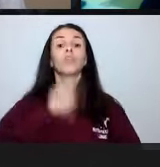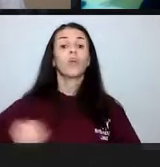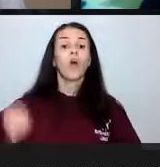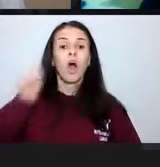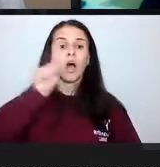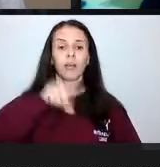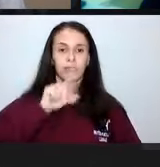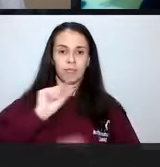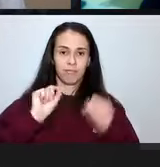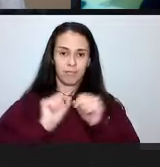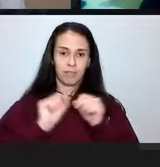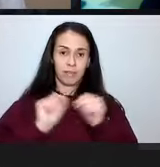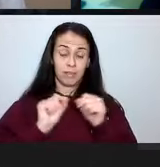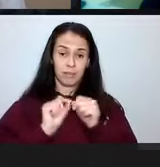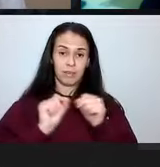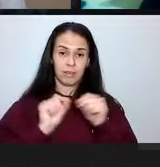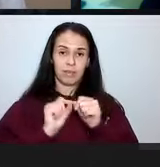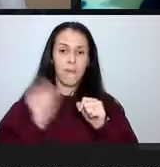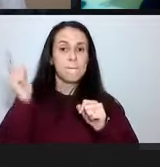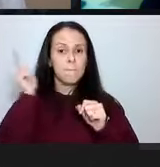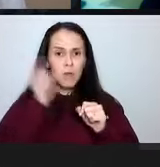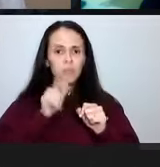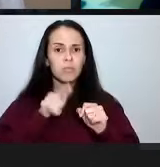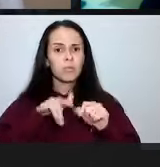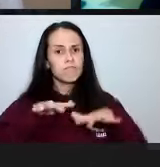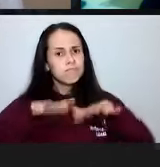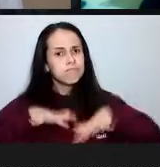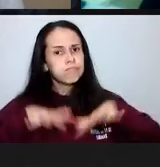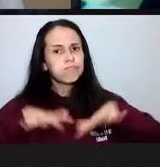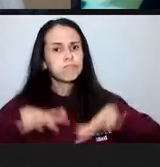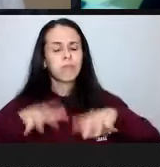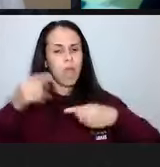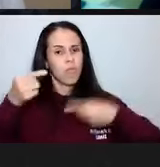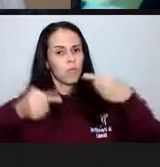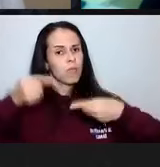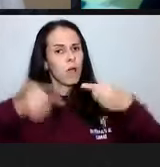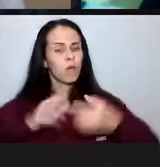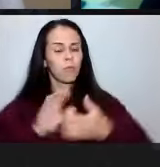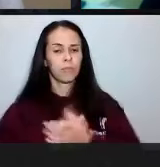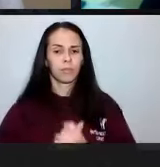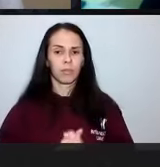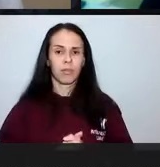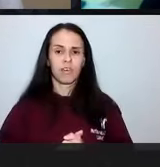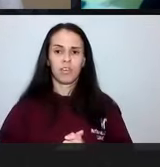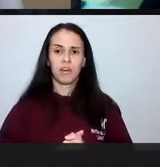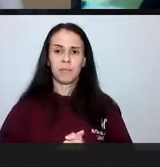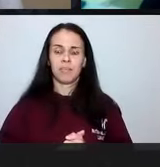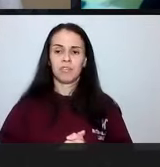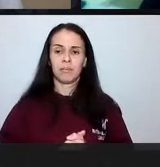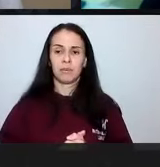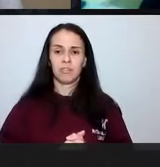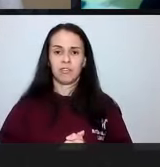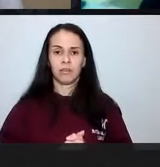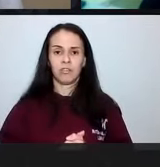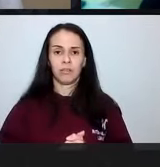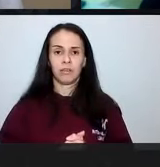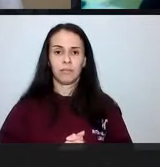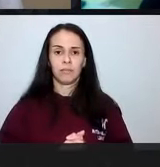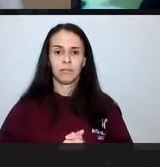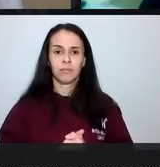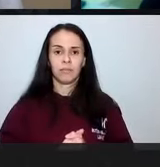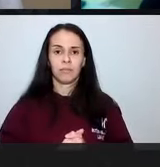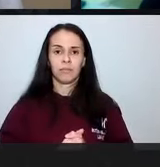para fazer enfrentamento a esse debate? Isso é um trabalho de todos nós, a ANDIF está